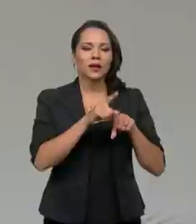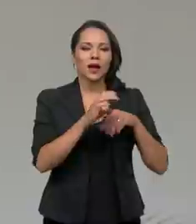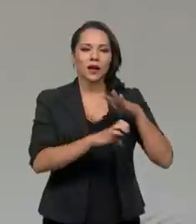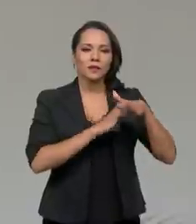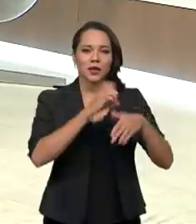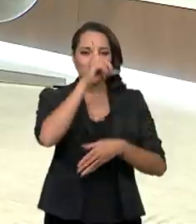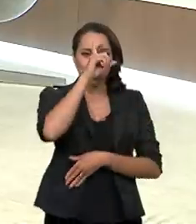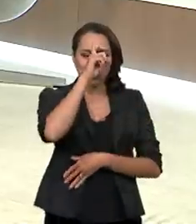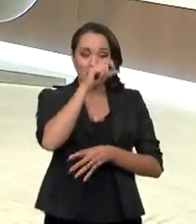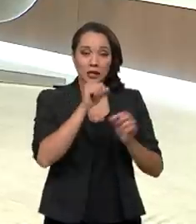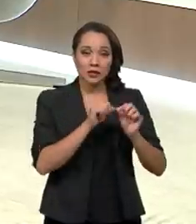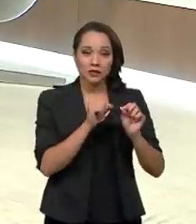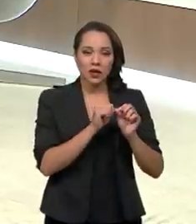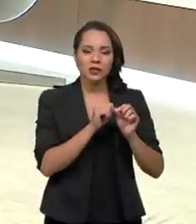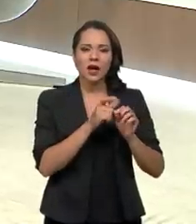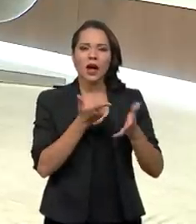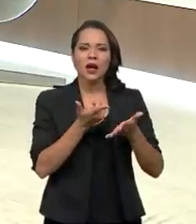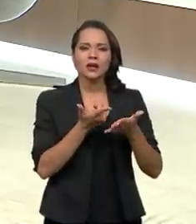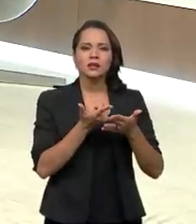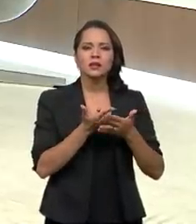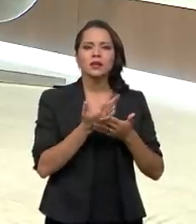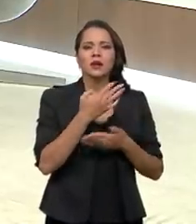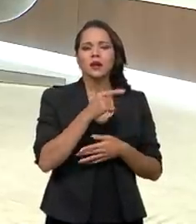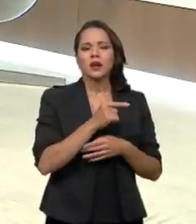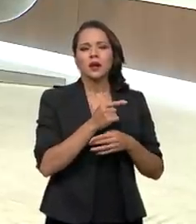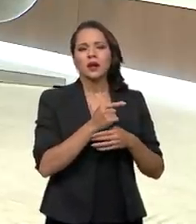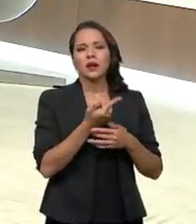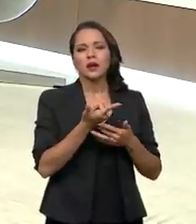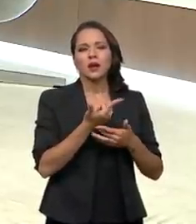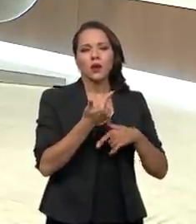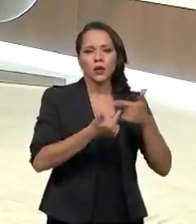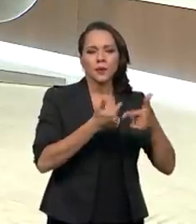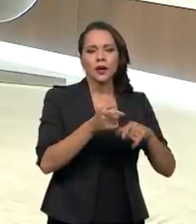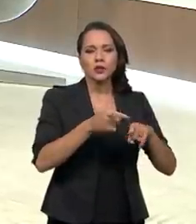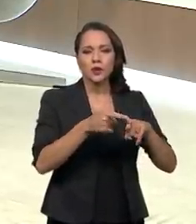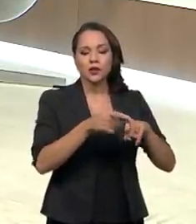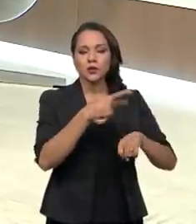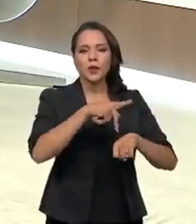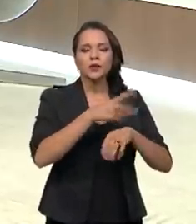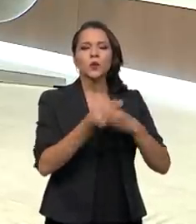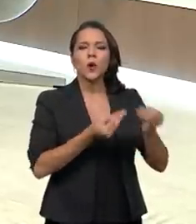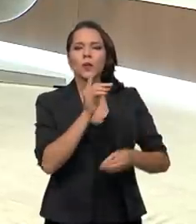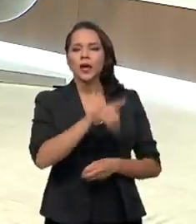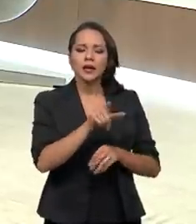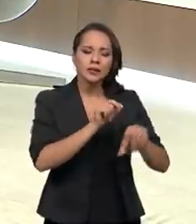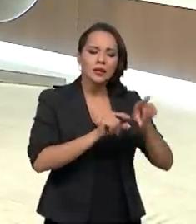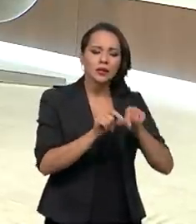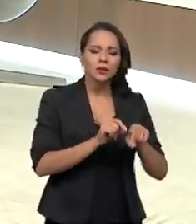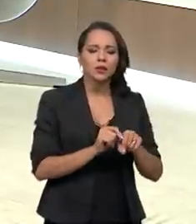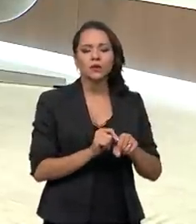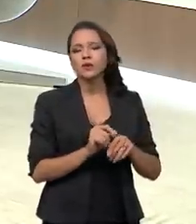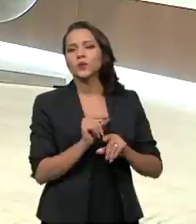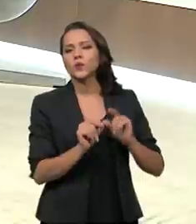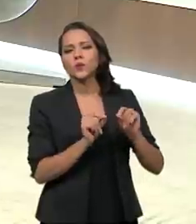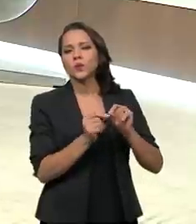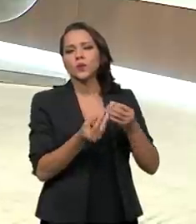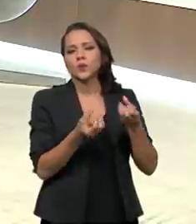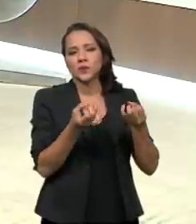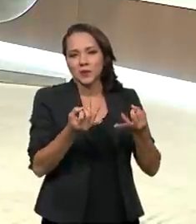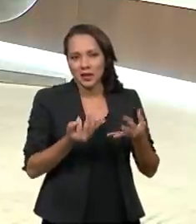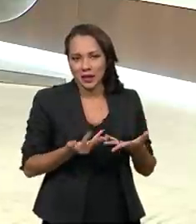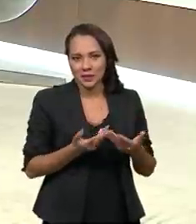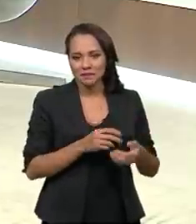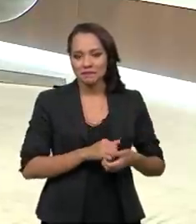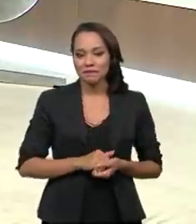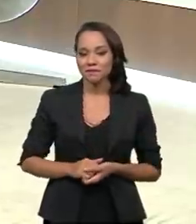faz em relação às residências médicas no país. Como é que funciona essa seleção? O o senhor tem para falar para a gente